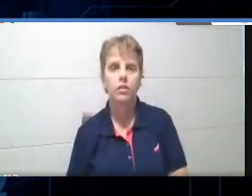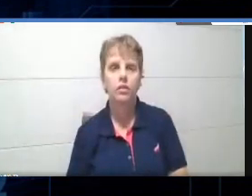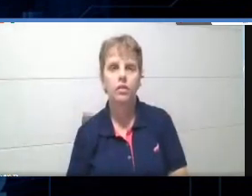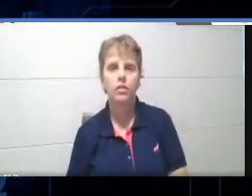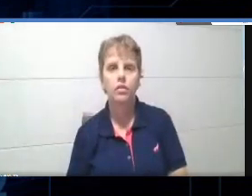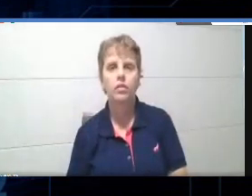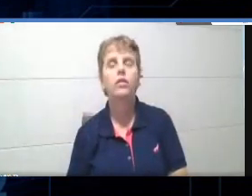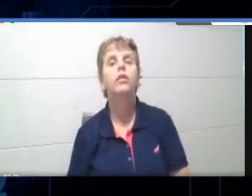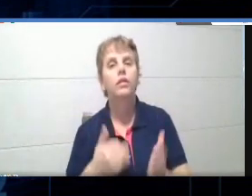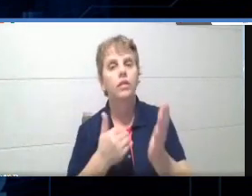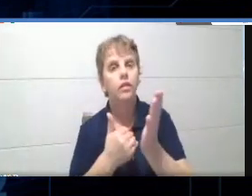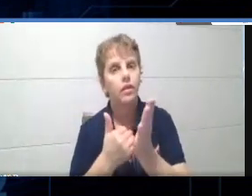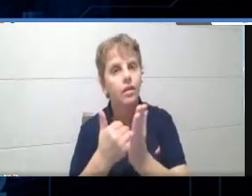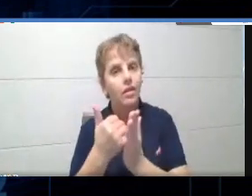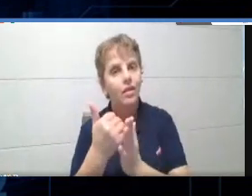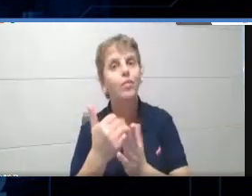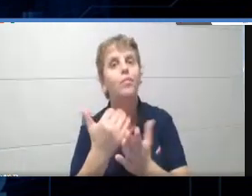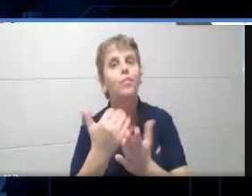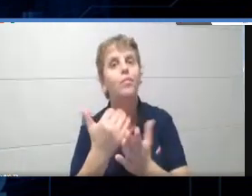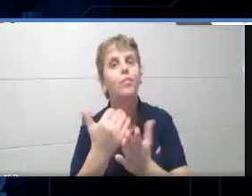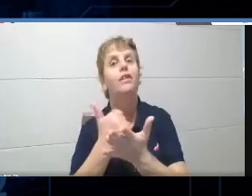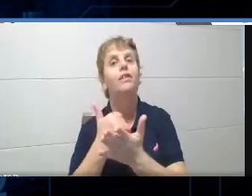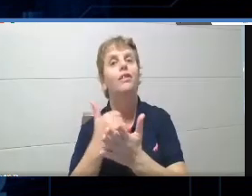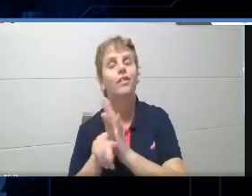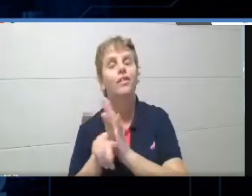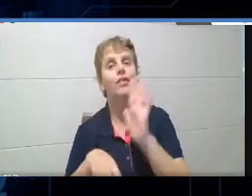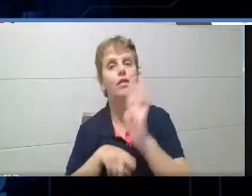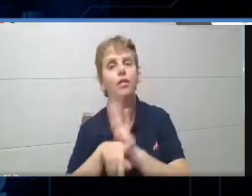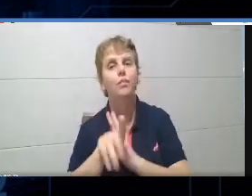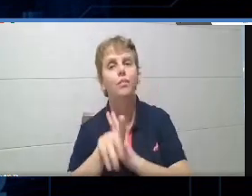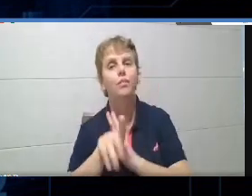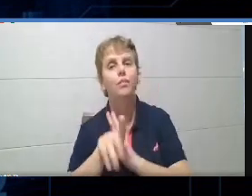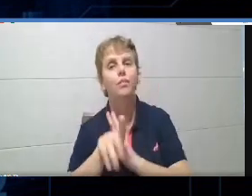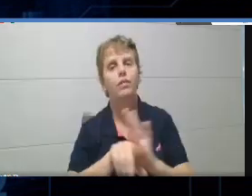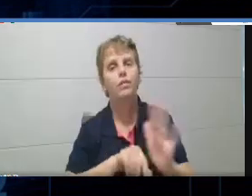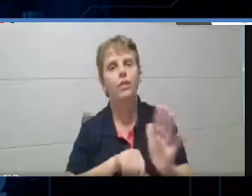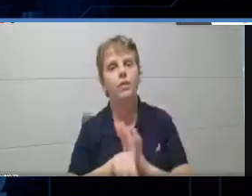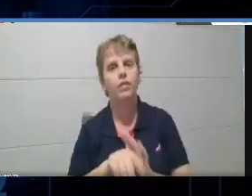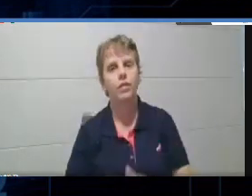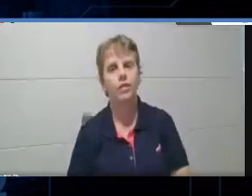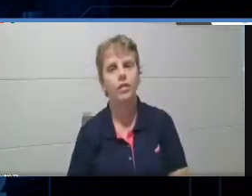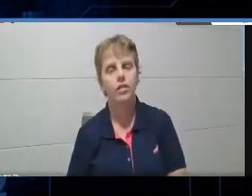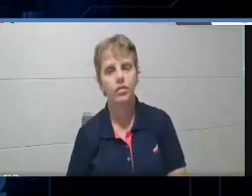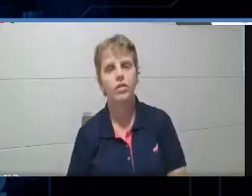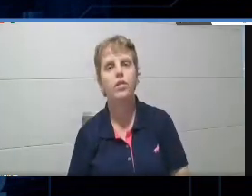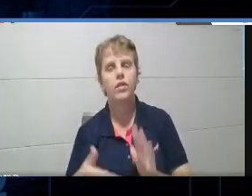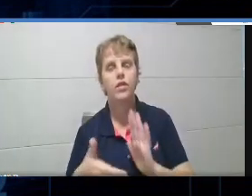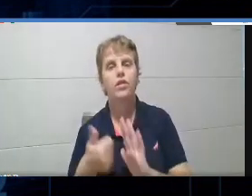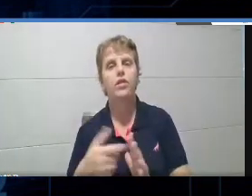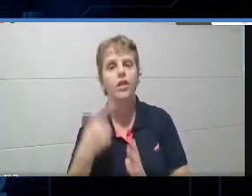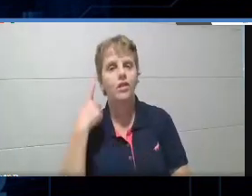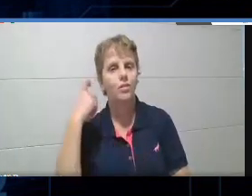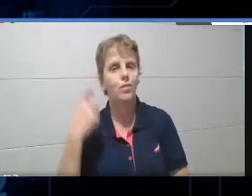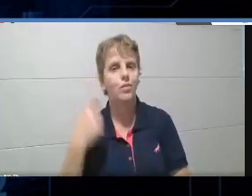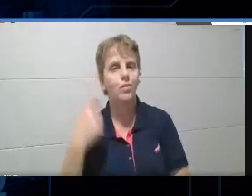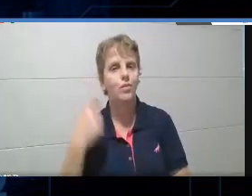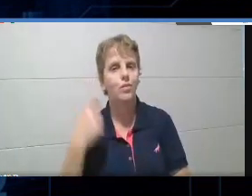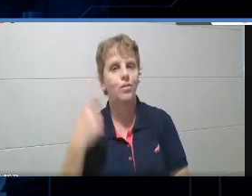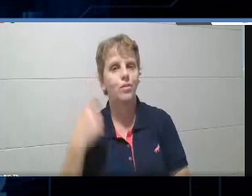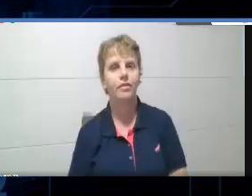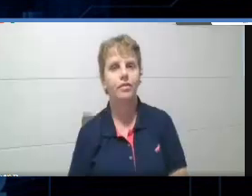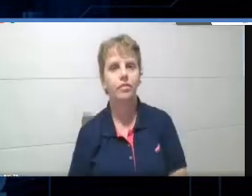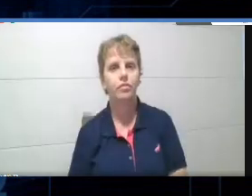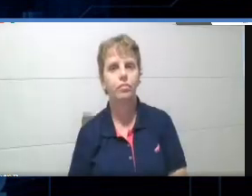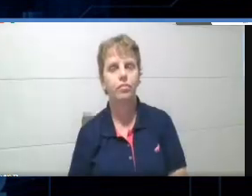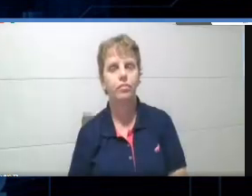E começa o quiz. Muito bem. Deixa só eu desligar o som aqui, que está me atrapalhando. Muito bem. Então, eu